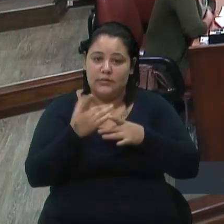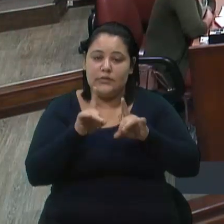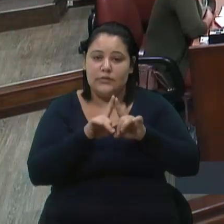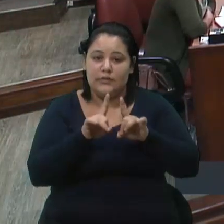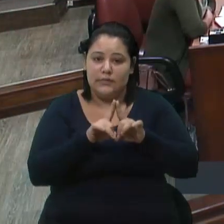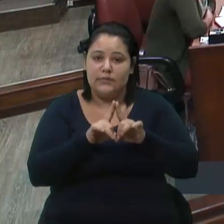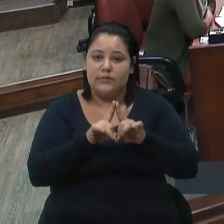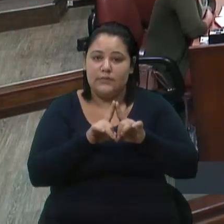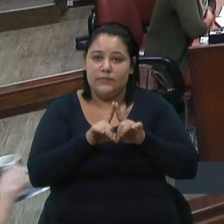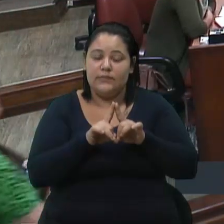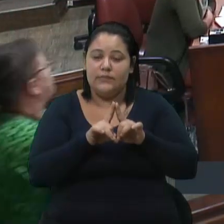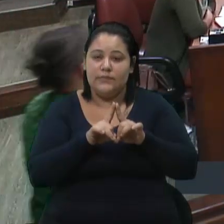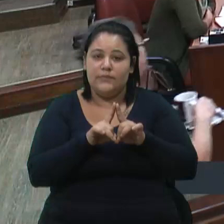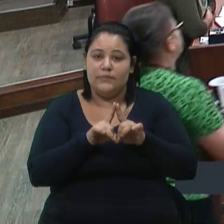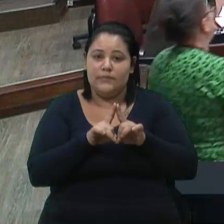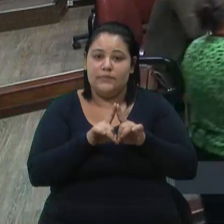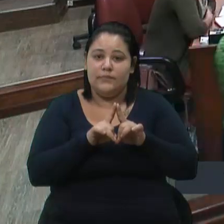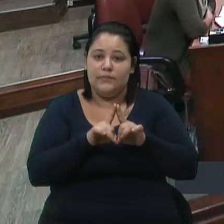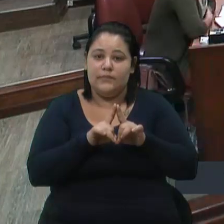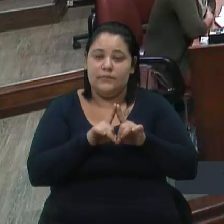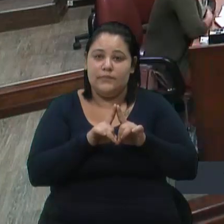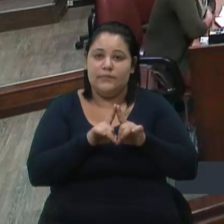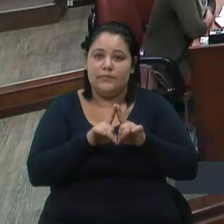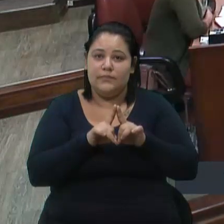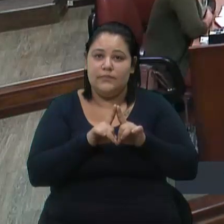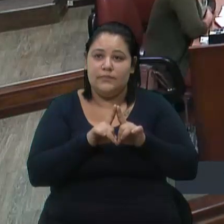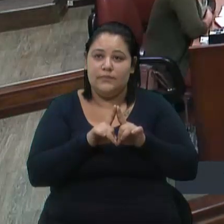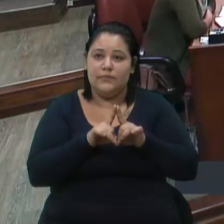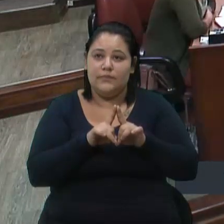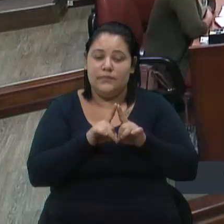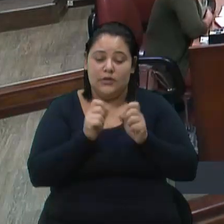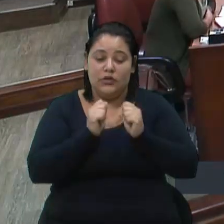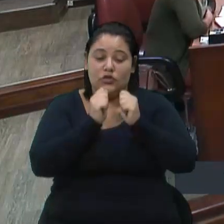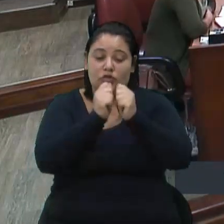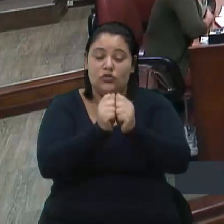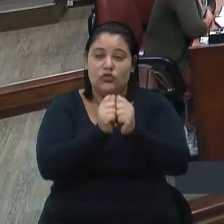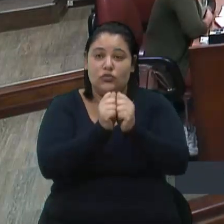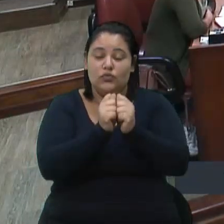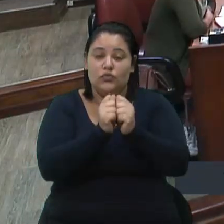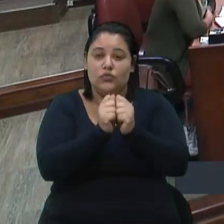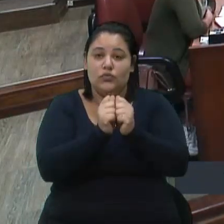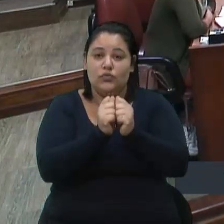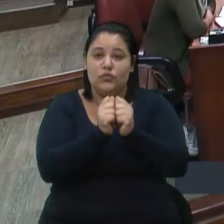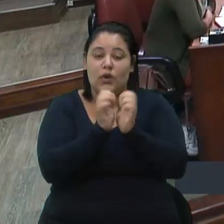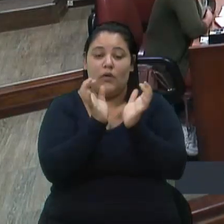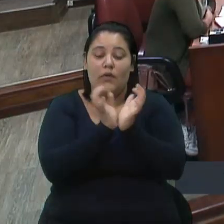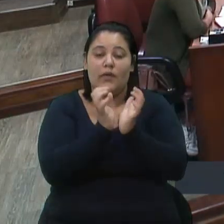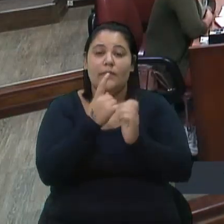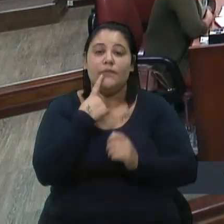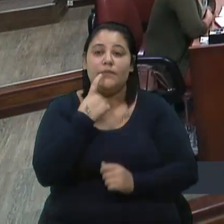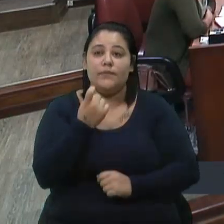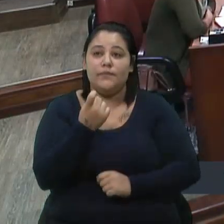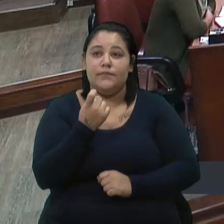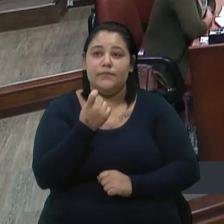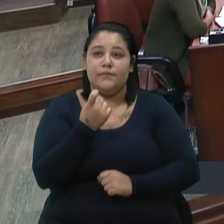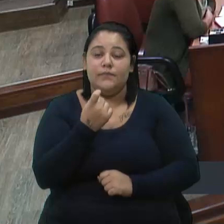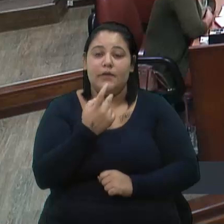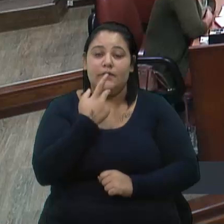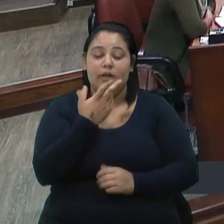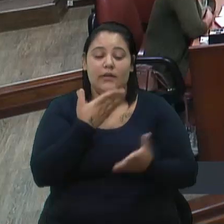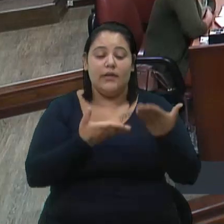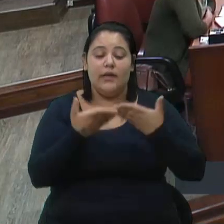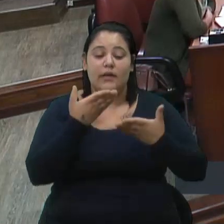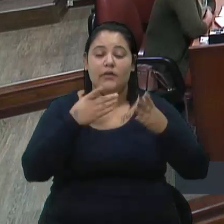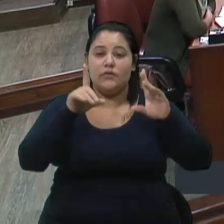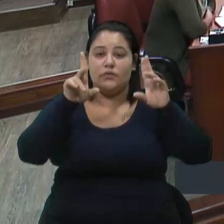o protagonismo da nossa colega de bancada, a vereadora Rose Frigieri, para tratar de um tema que é